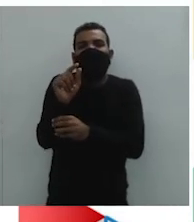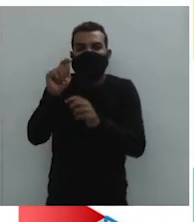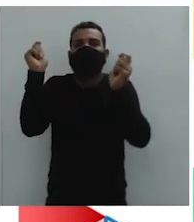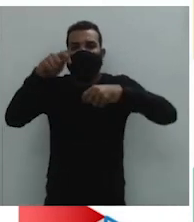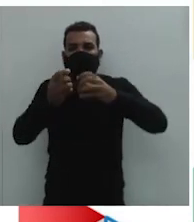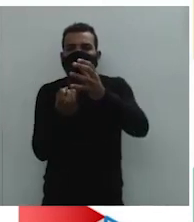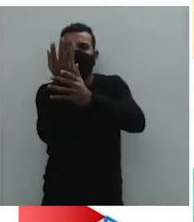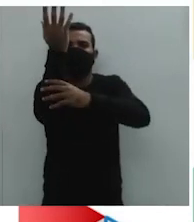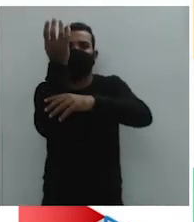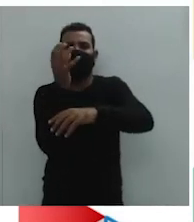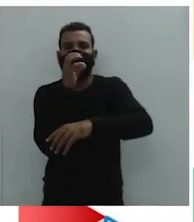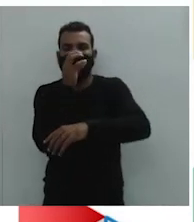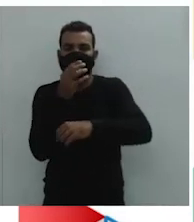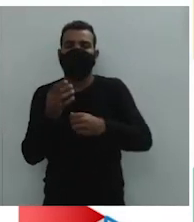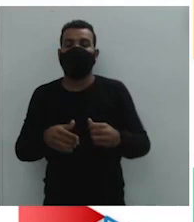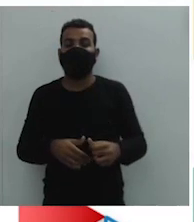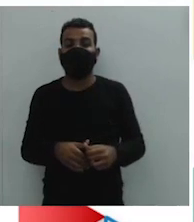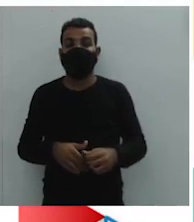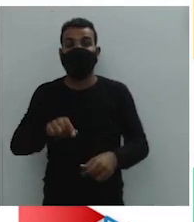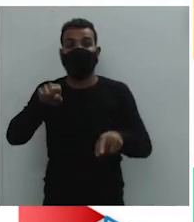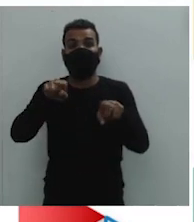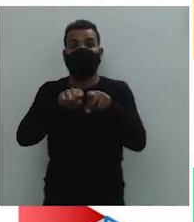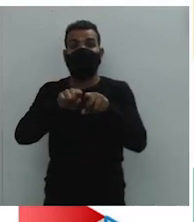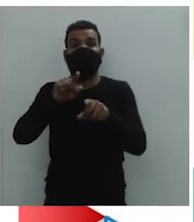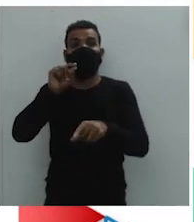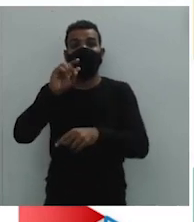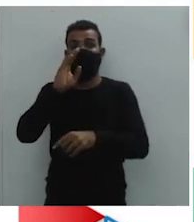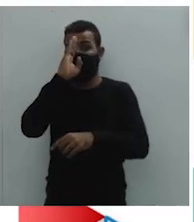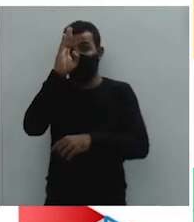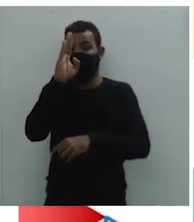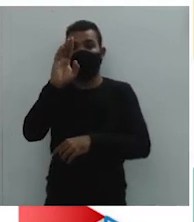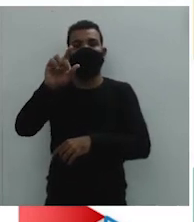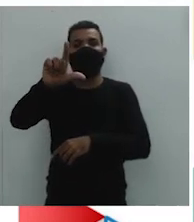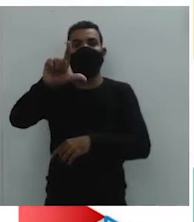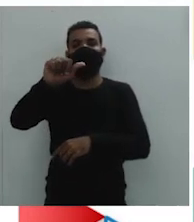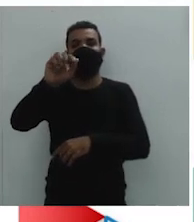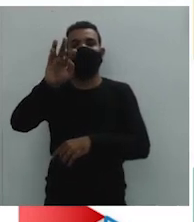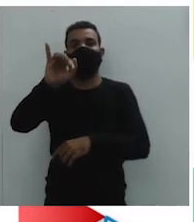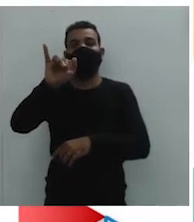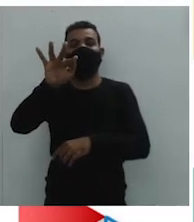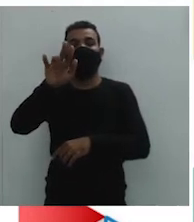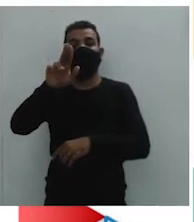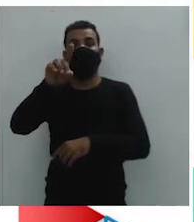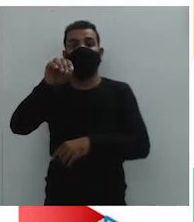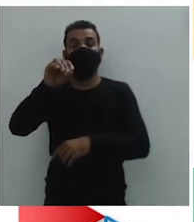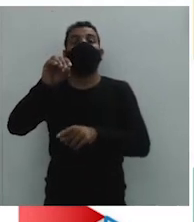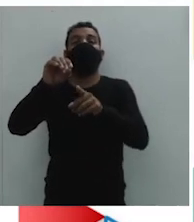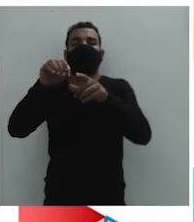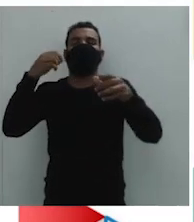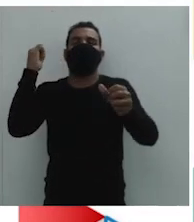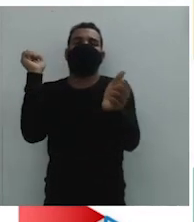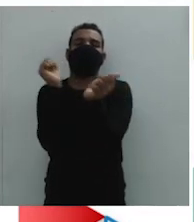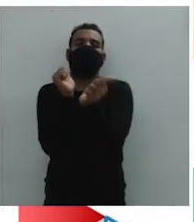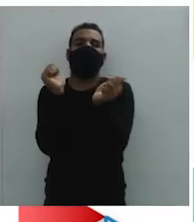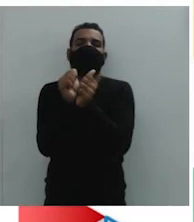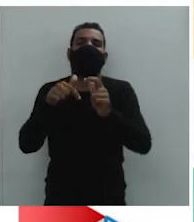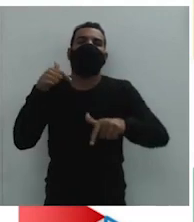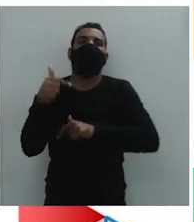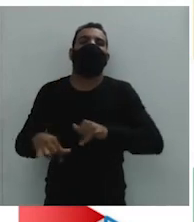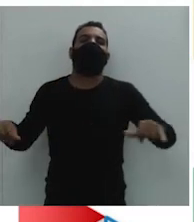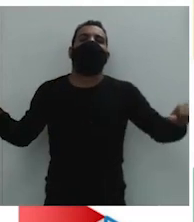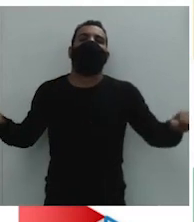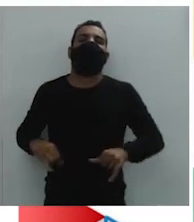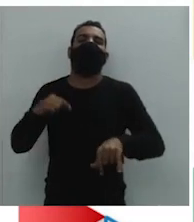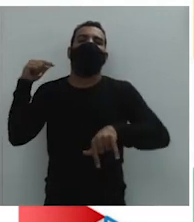grandes, né? Os grandes latifúndios. E principalmente o trabalho escravo. E foi